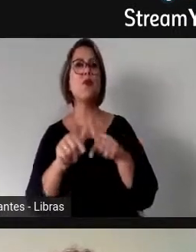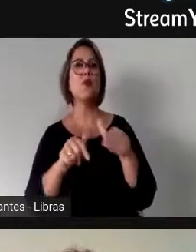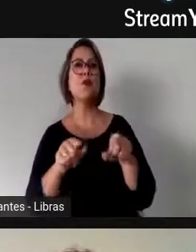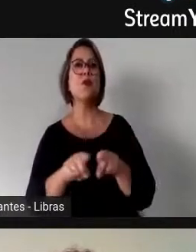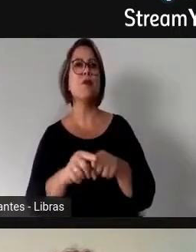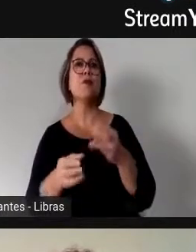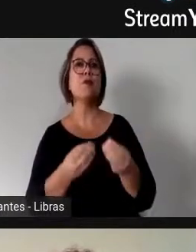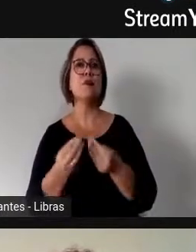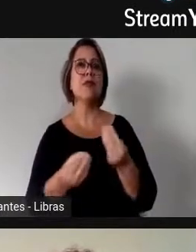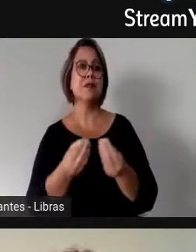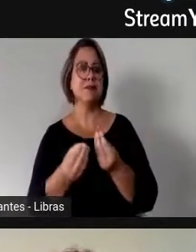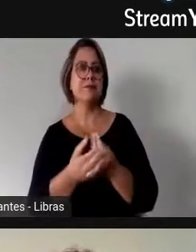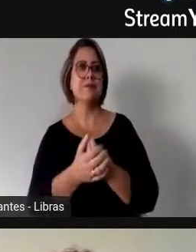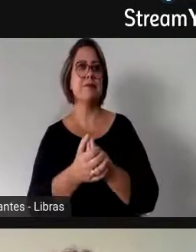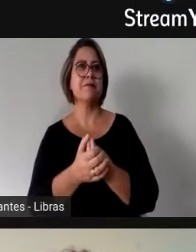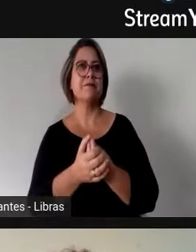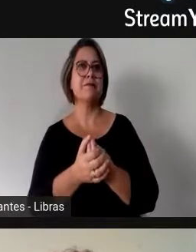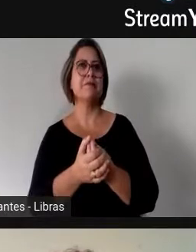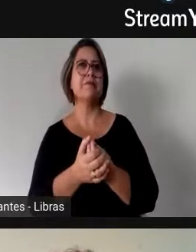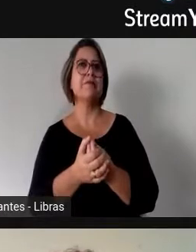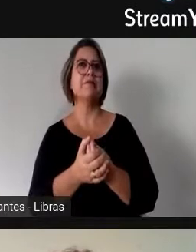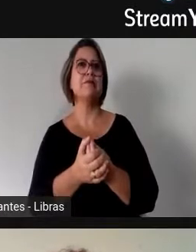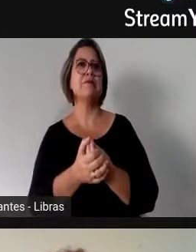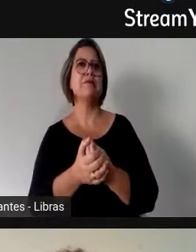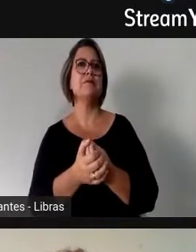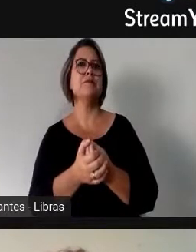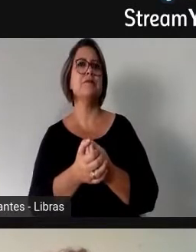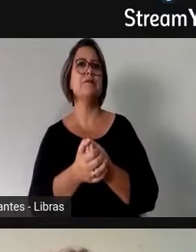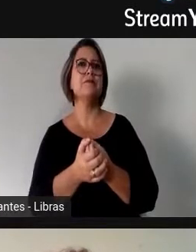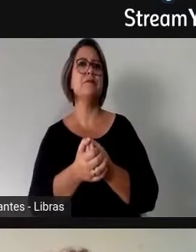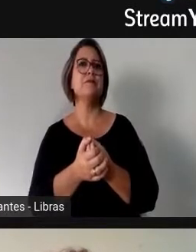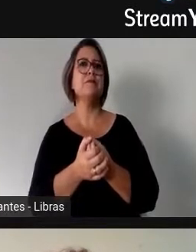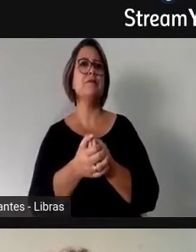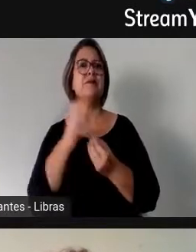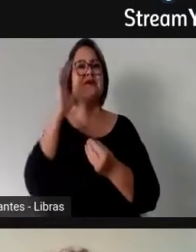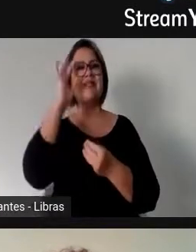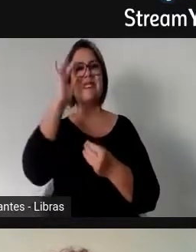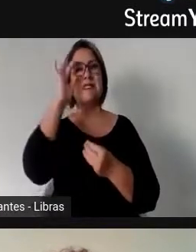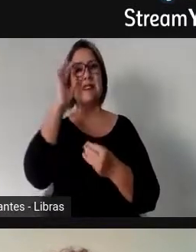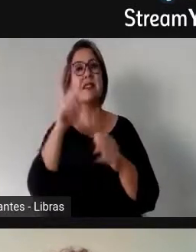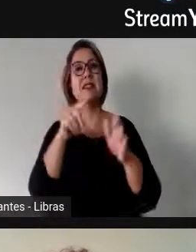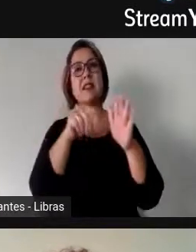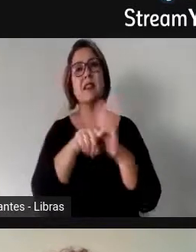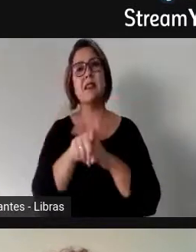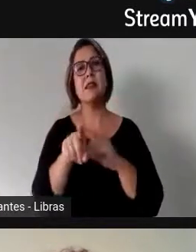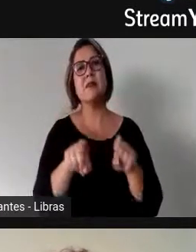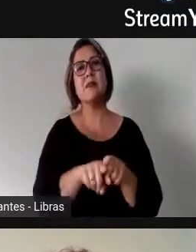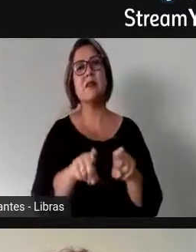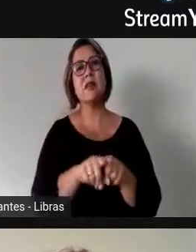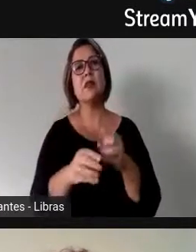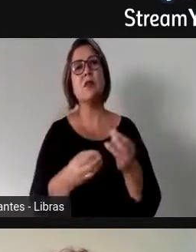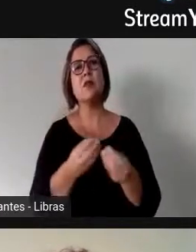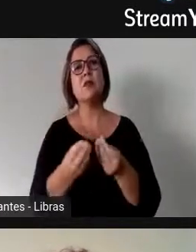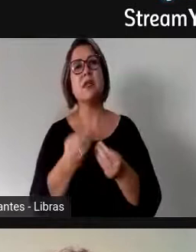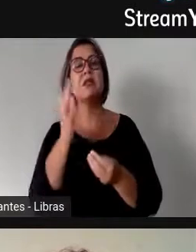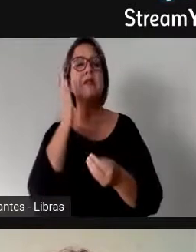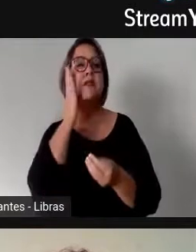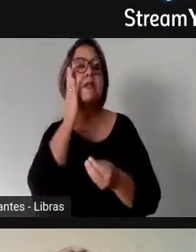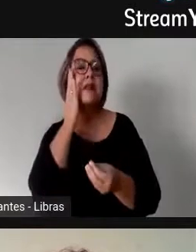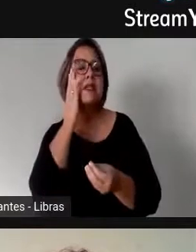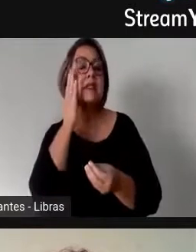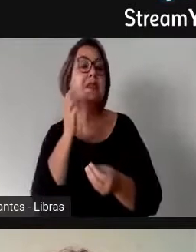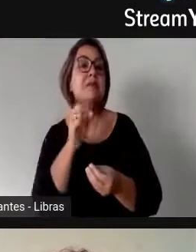segunda, a, é uma pergunta da Sandra, dos seus alunos da Sandra Evenda, eu gostaria de saber se